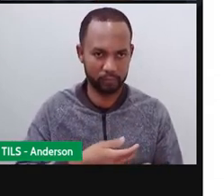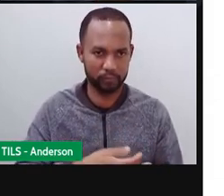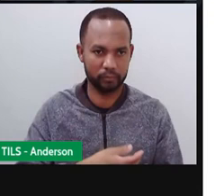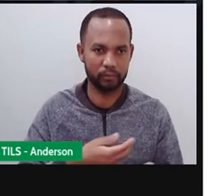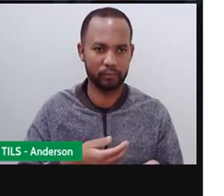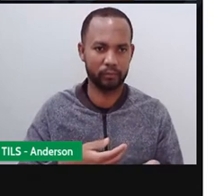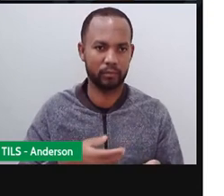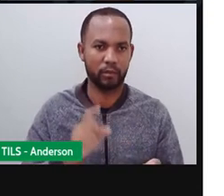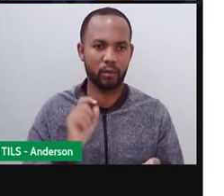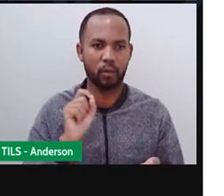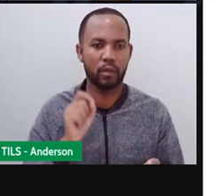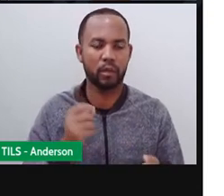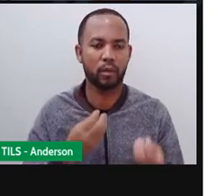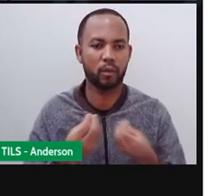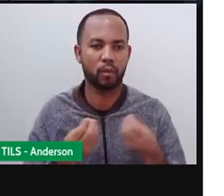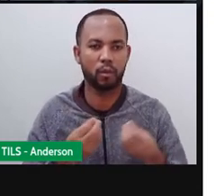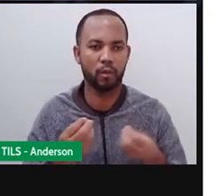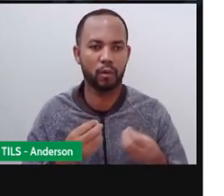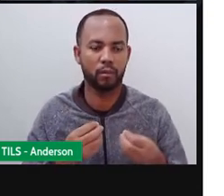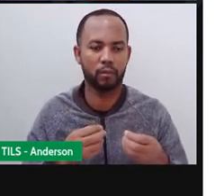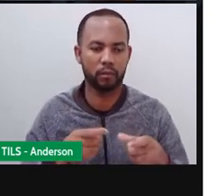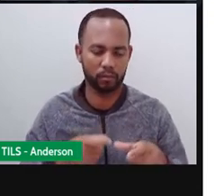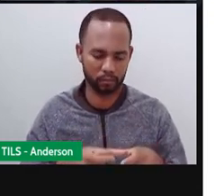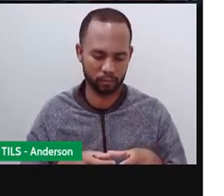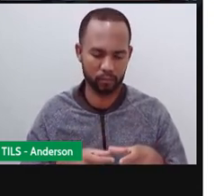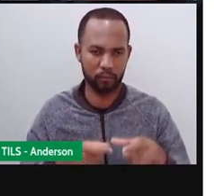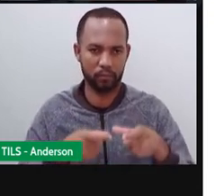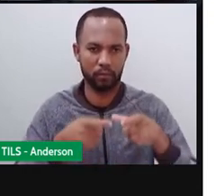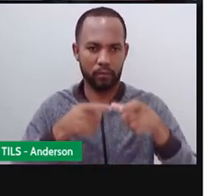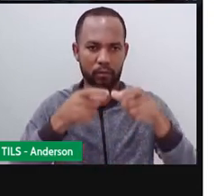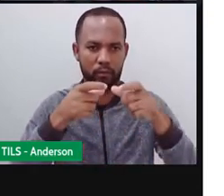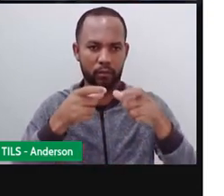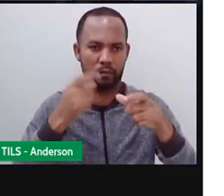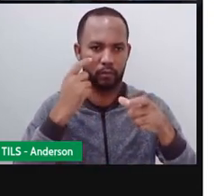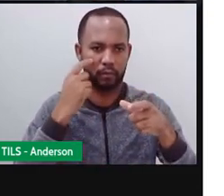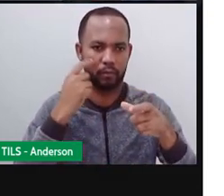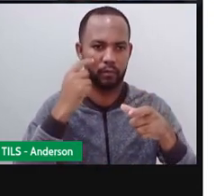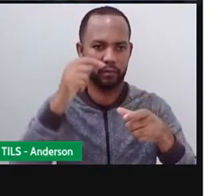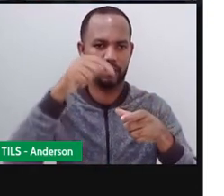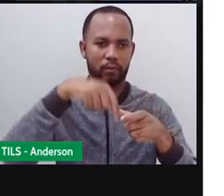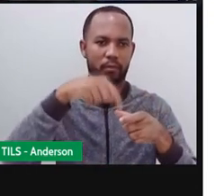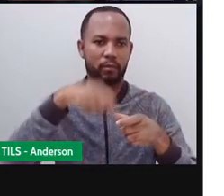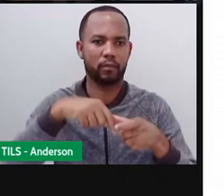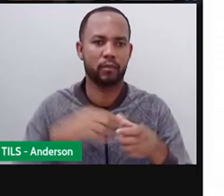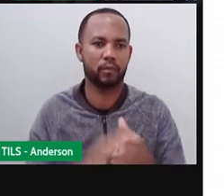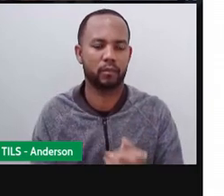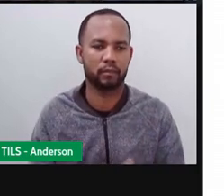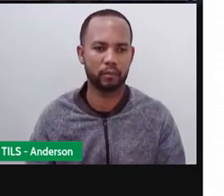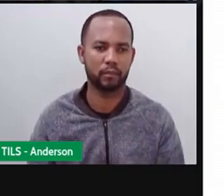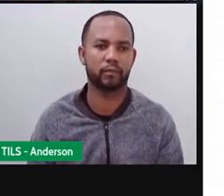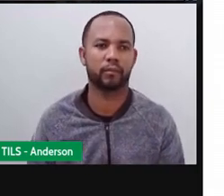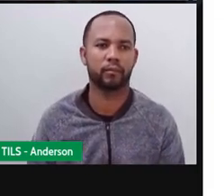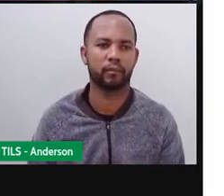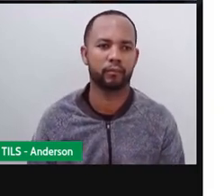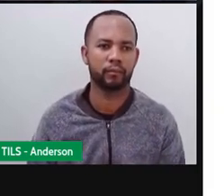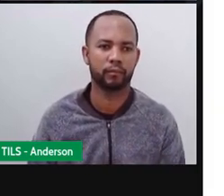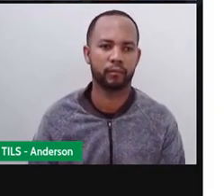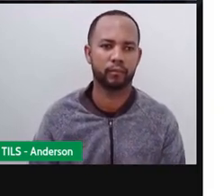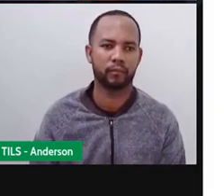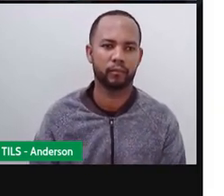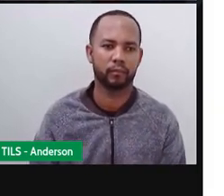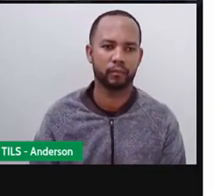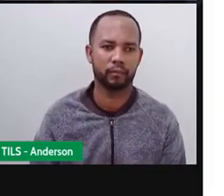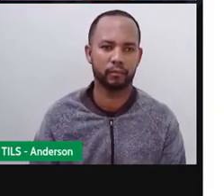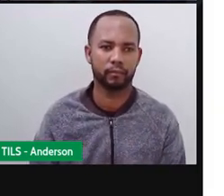em uma jarra alta, com um garralo estreito. Como se fosse o quê? Aqueles jarram, né? Aí tem uma garrafinha aqui, deixa eu mostrar para vocês.